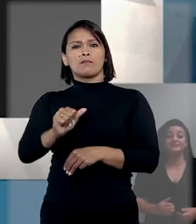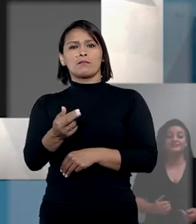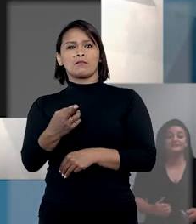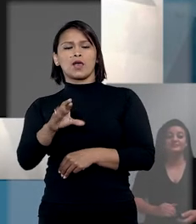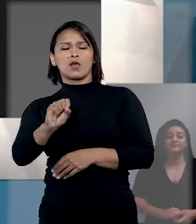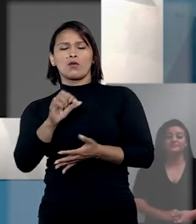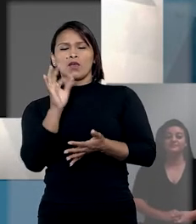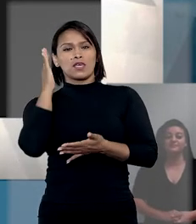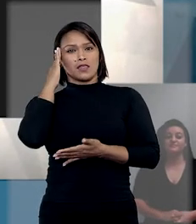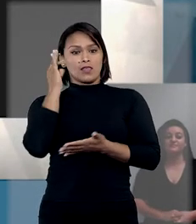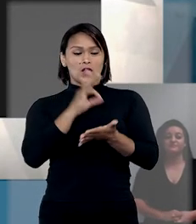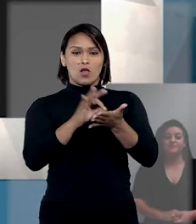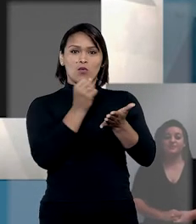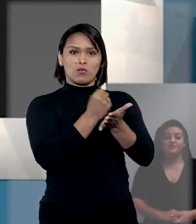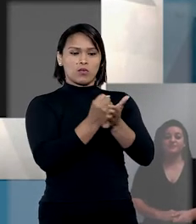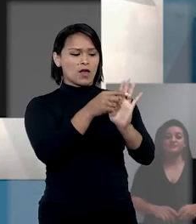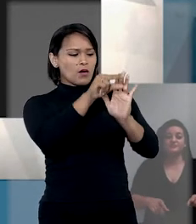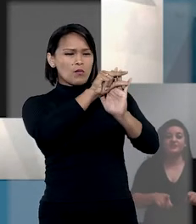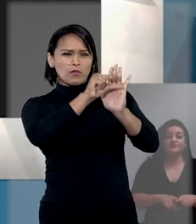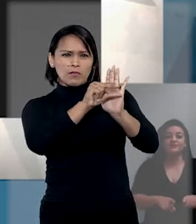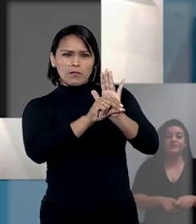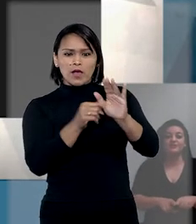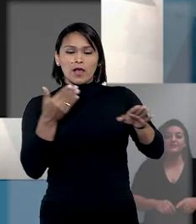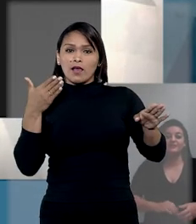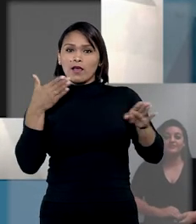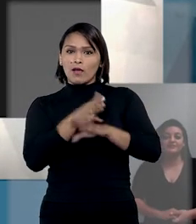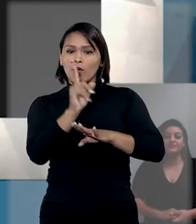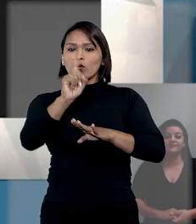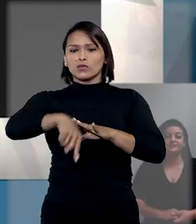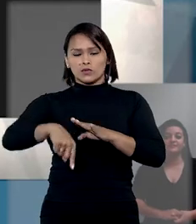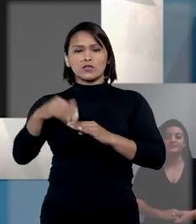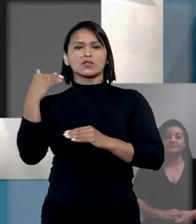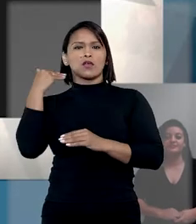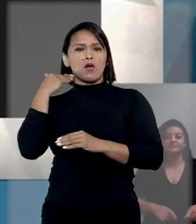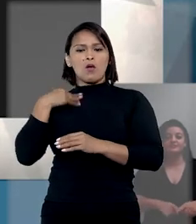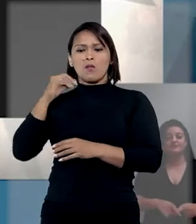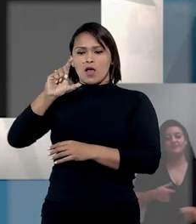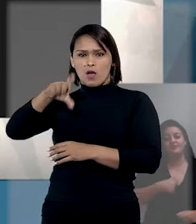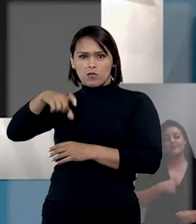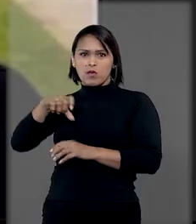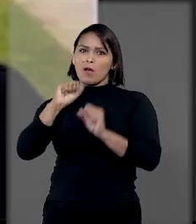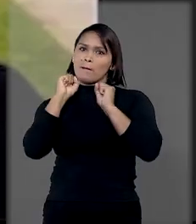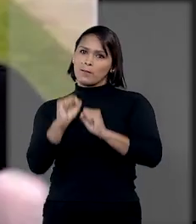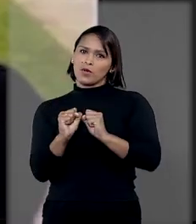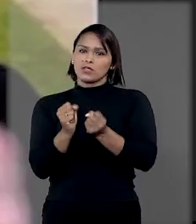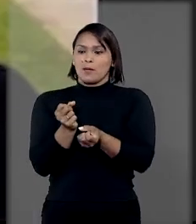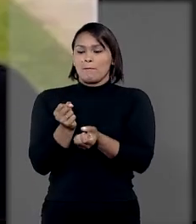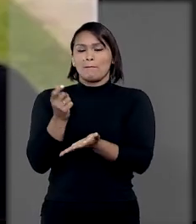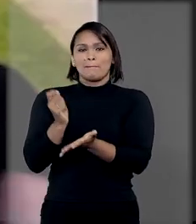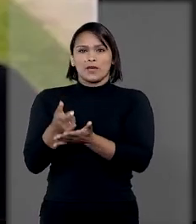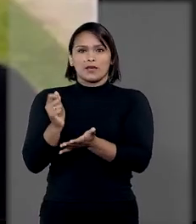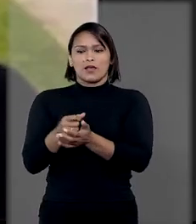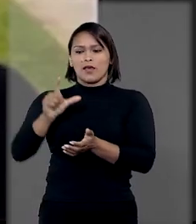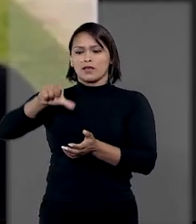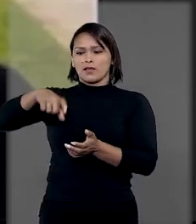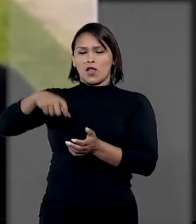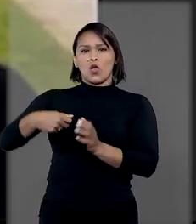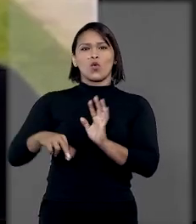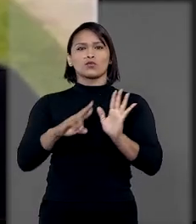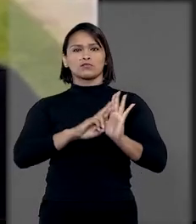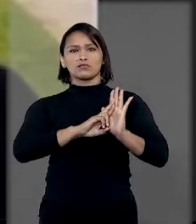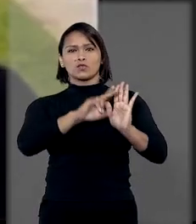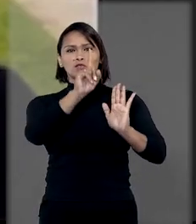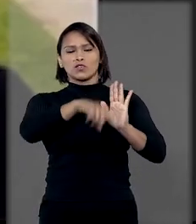entendeu que o contrato traz entre suas cláusulas autorização para que o emissor do cartão possa debitar da conta corrente do